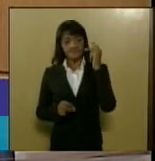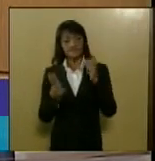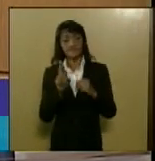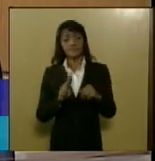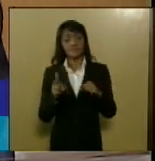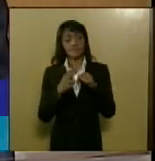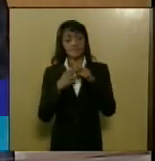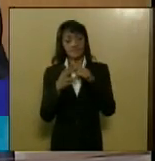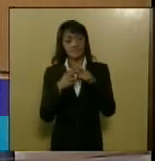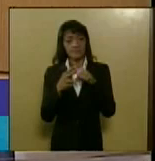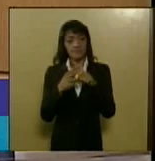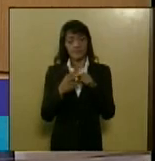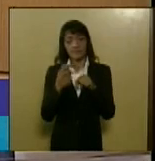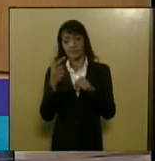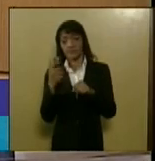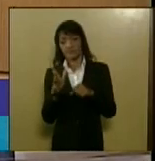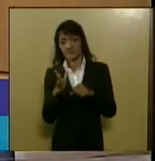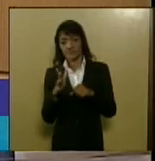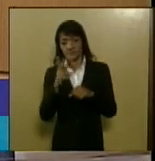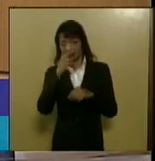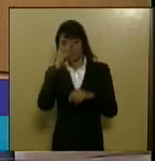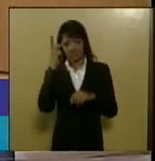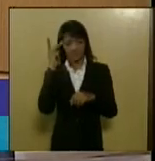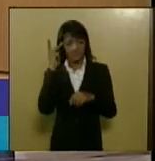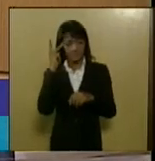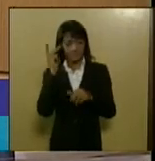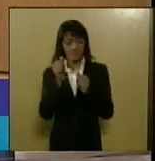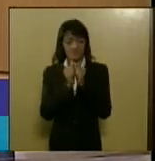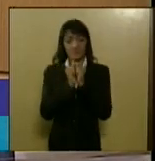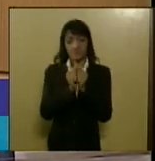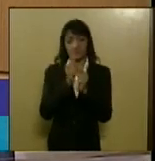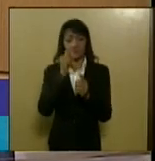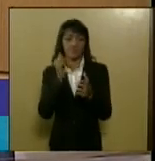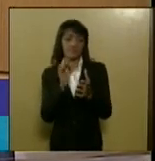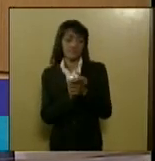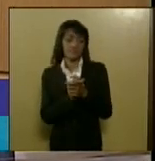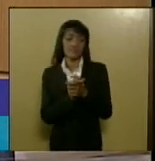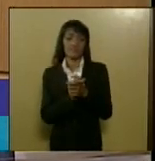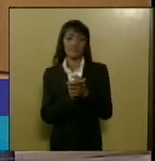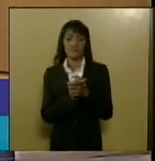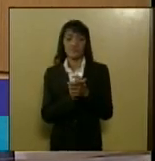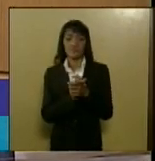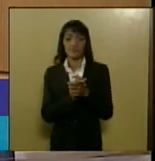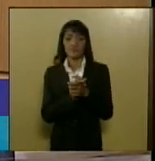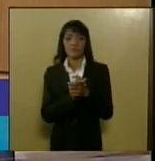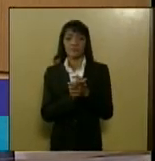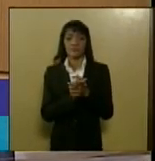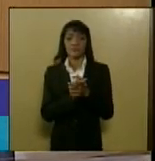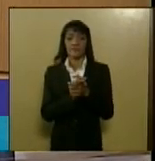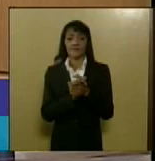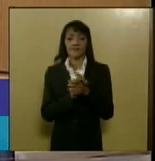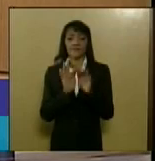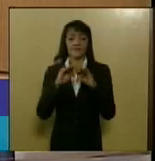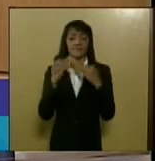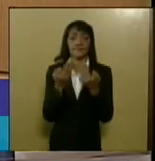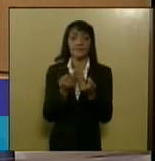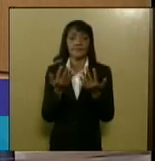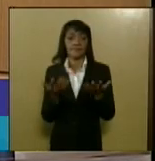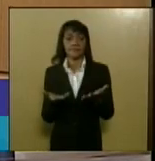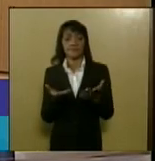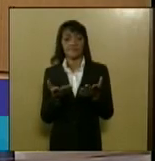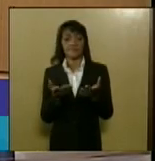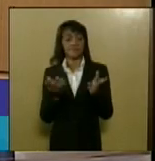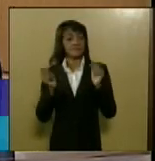aqueles fumantes passivos são os cônjuges de esposas esposos de fumantes parentes que